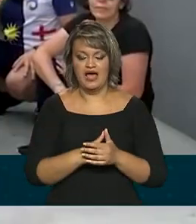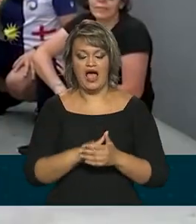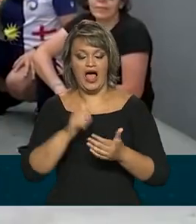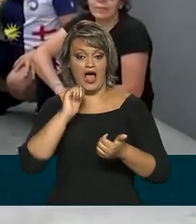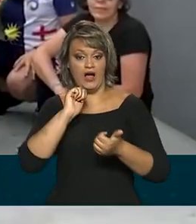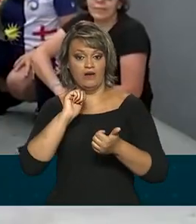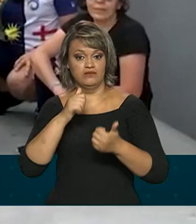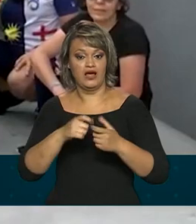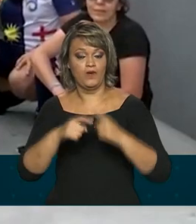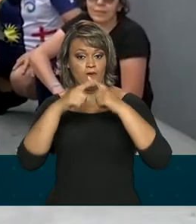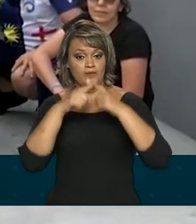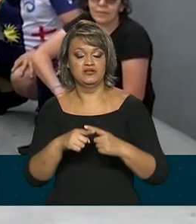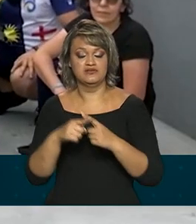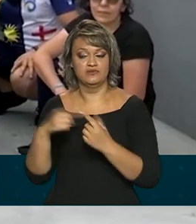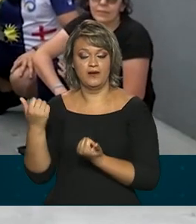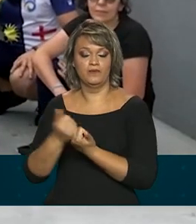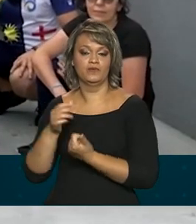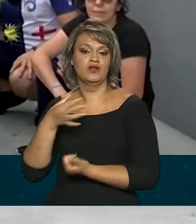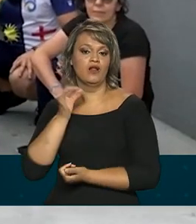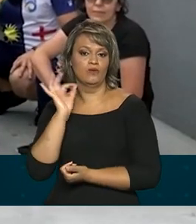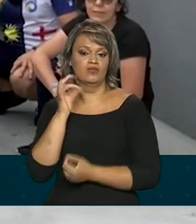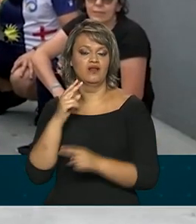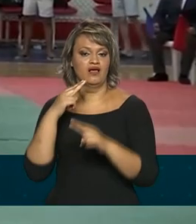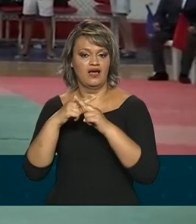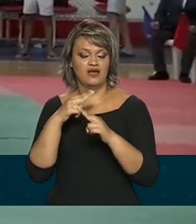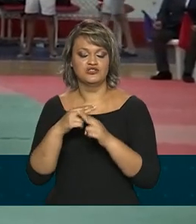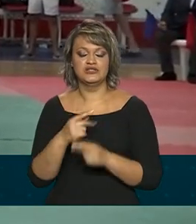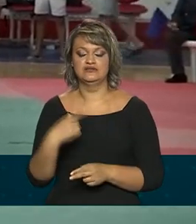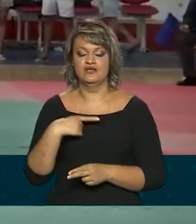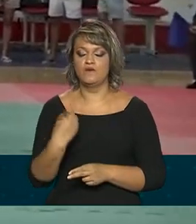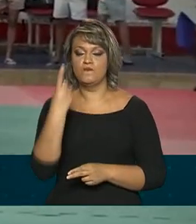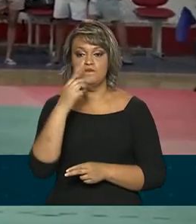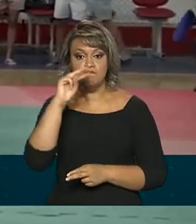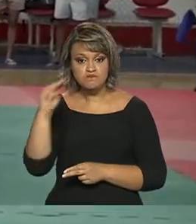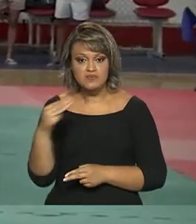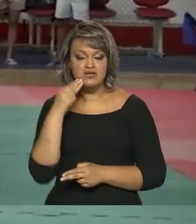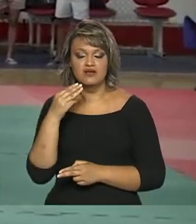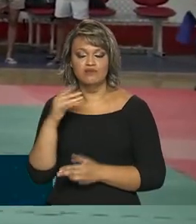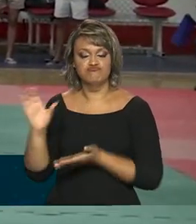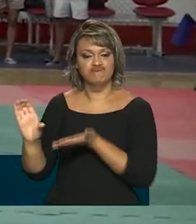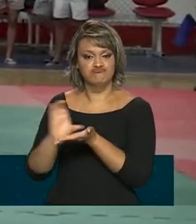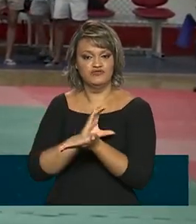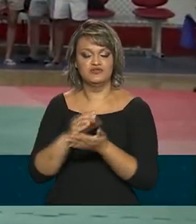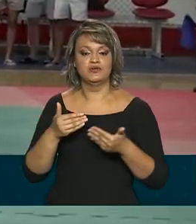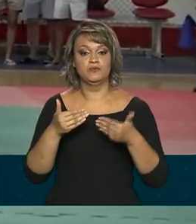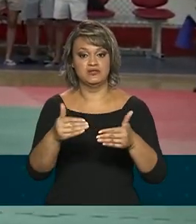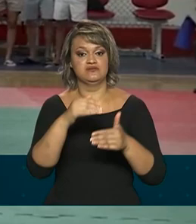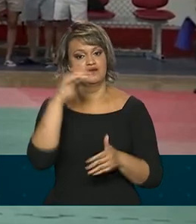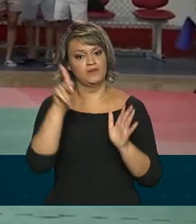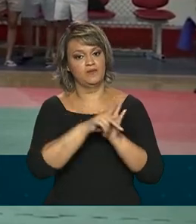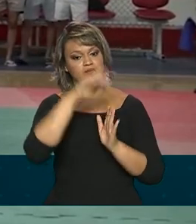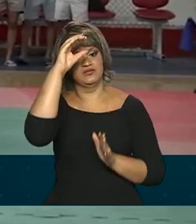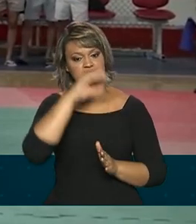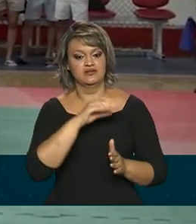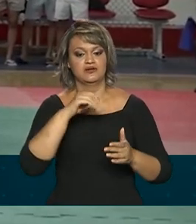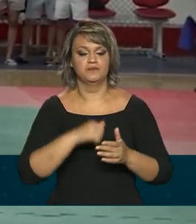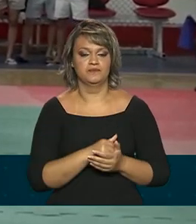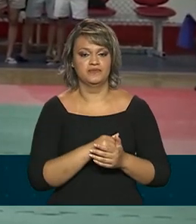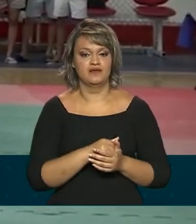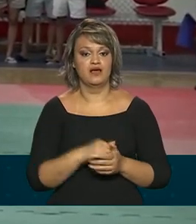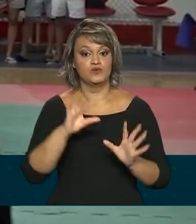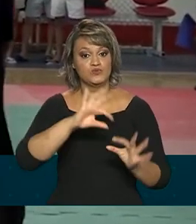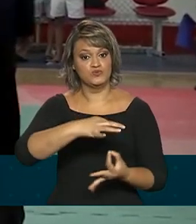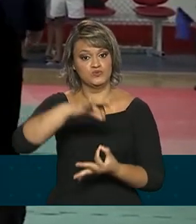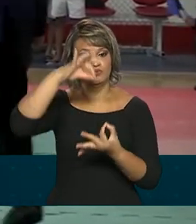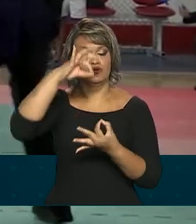patrocínio das Loterias Caixa e também conta com 1 milhão e 200 mil reais em investimentos do Ministério da Cidadania. A Surdo